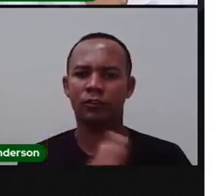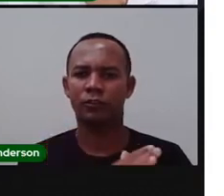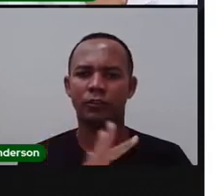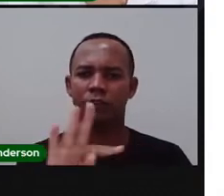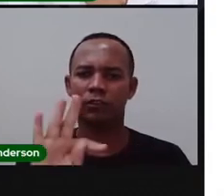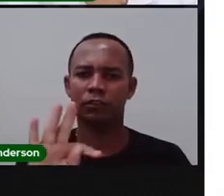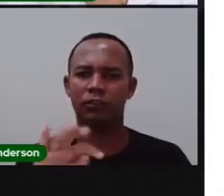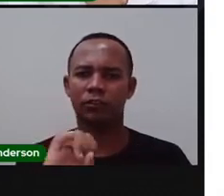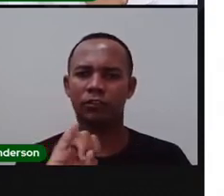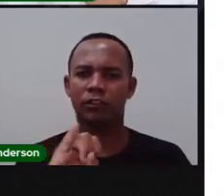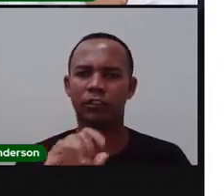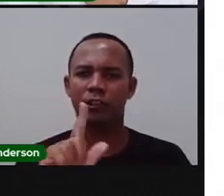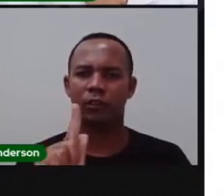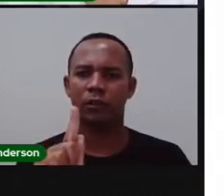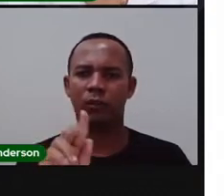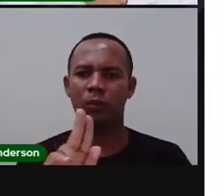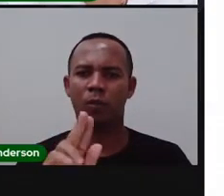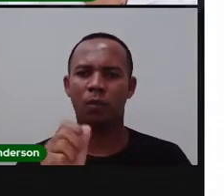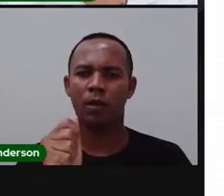esse